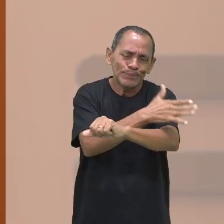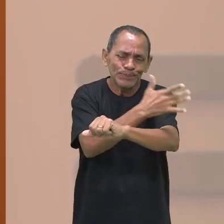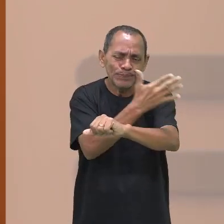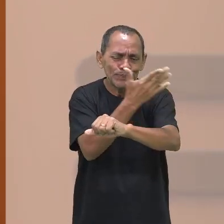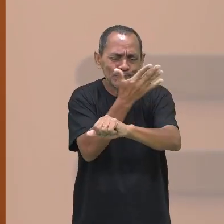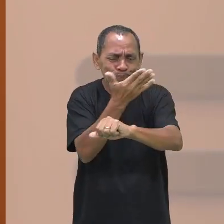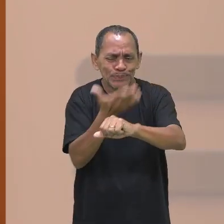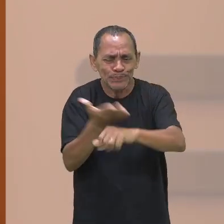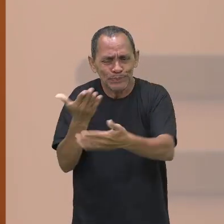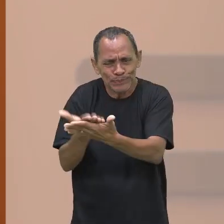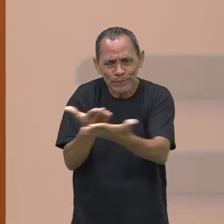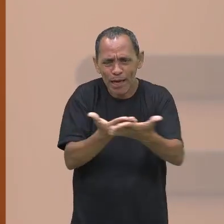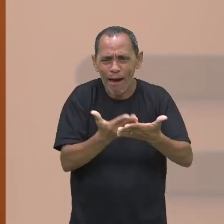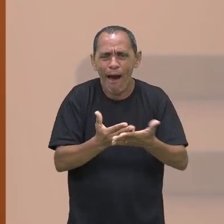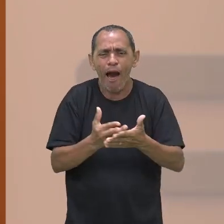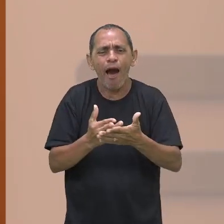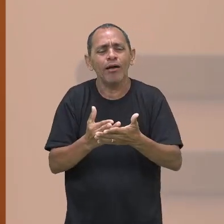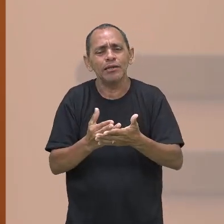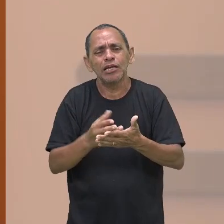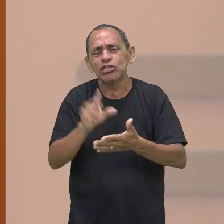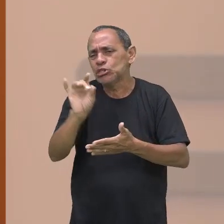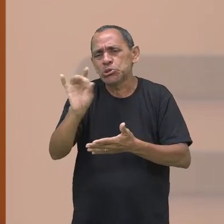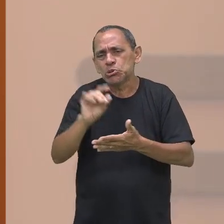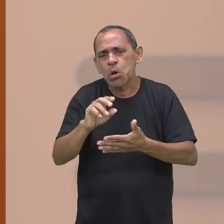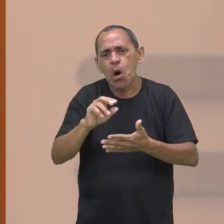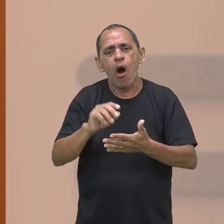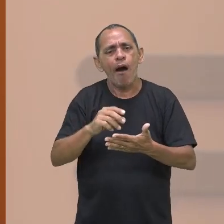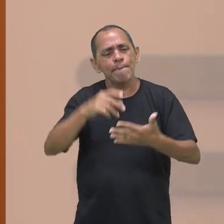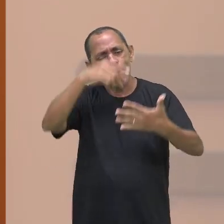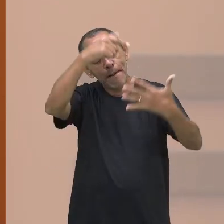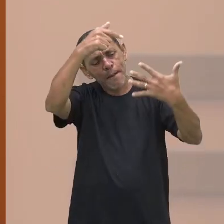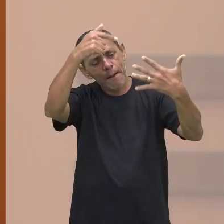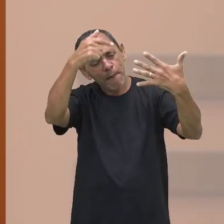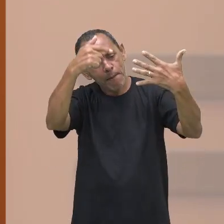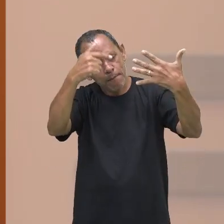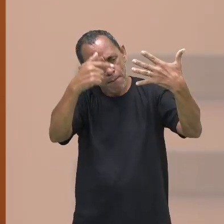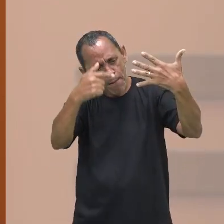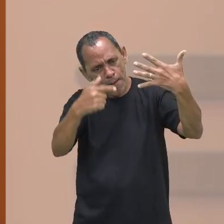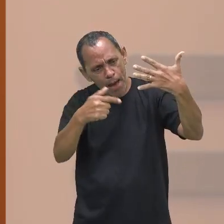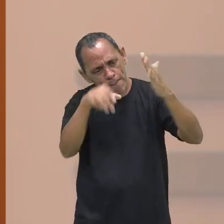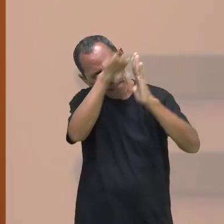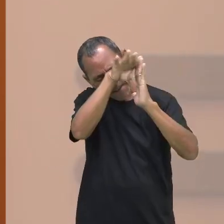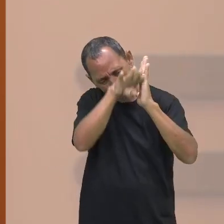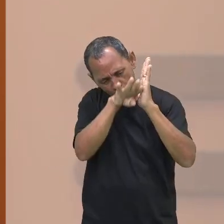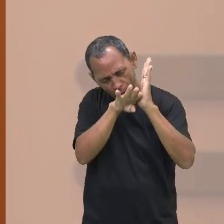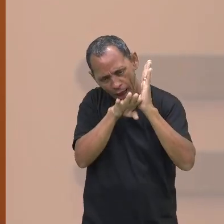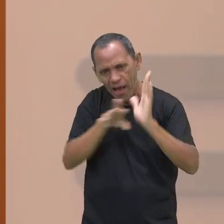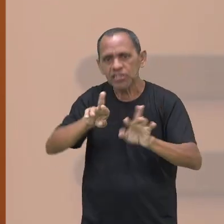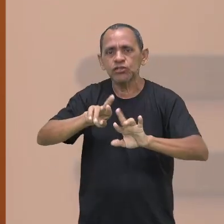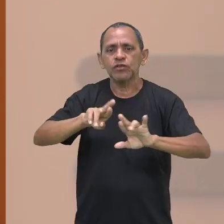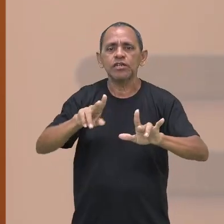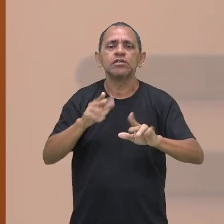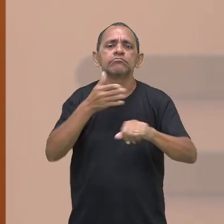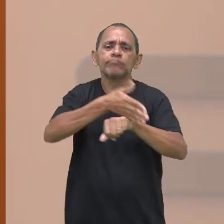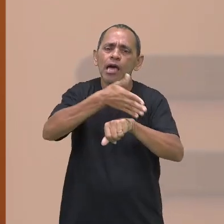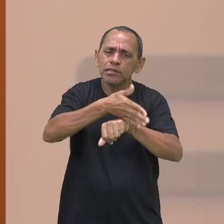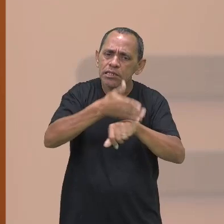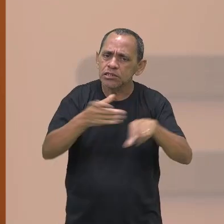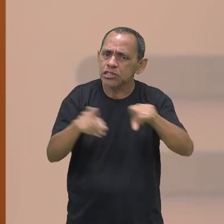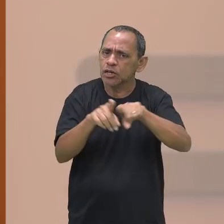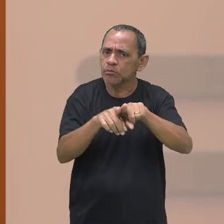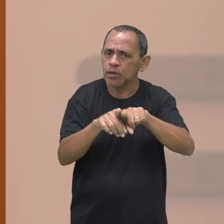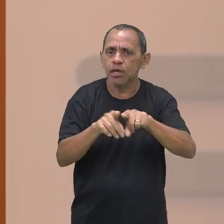apenas relacionando esses itens que diferenciam e que pertencem a esse